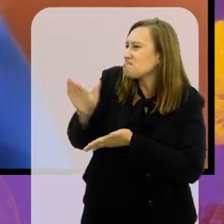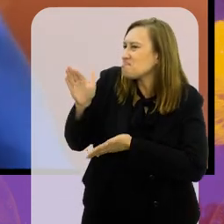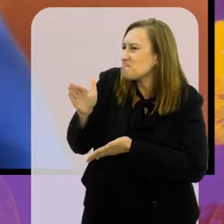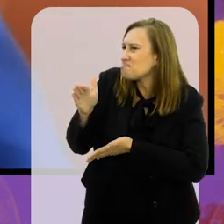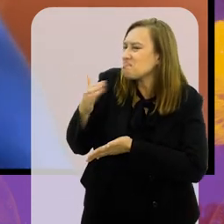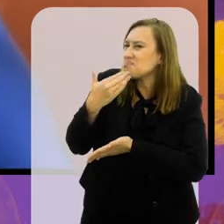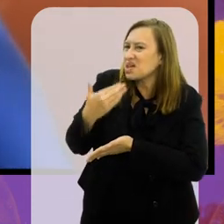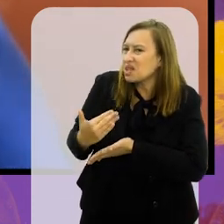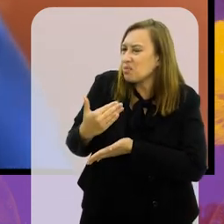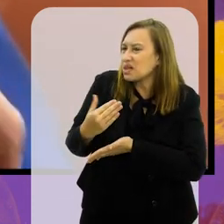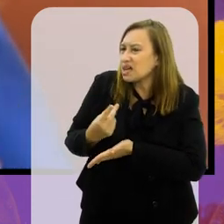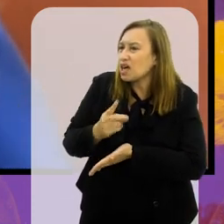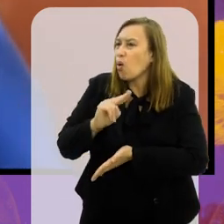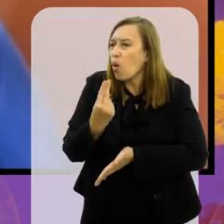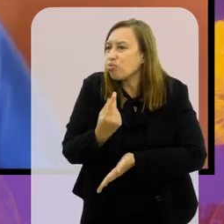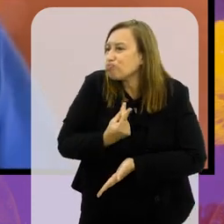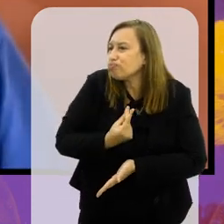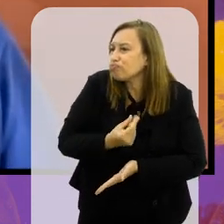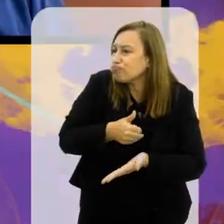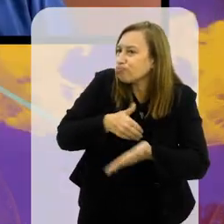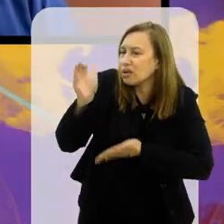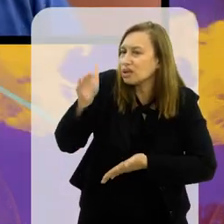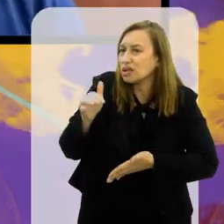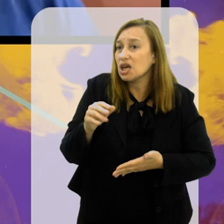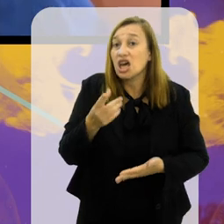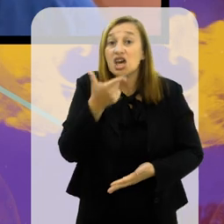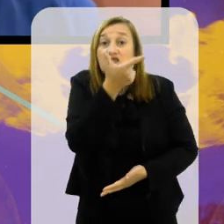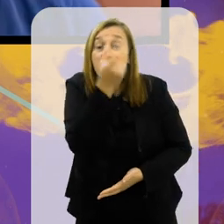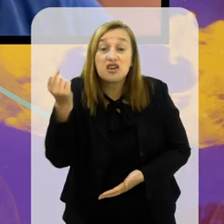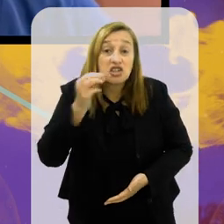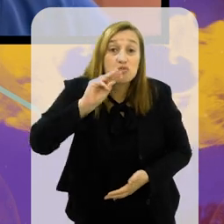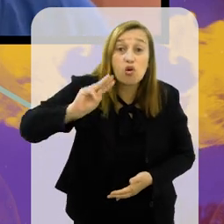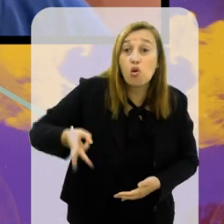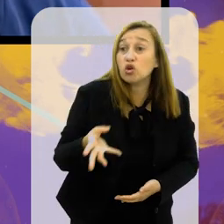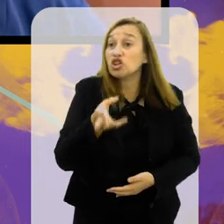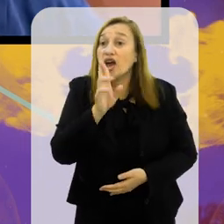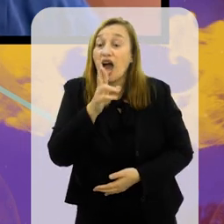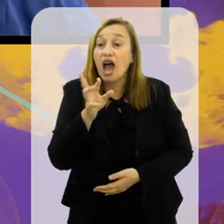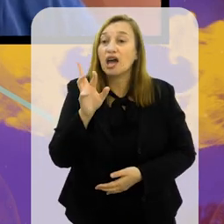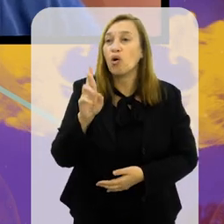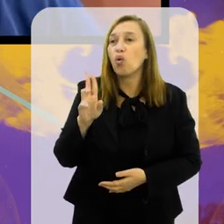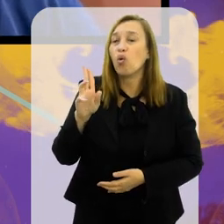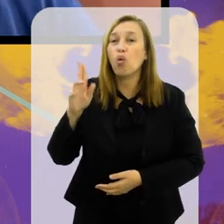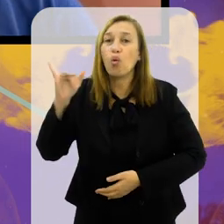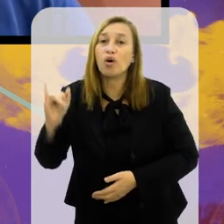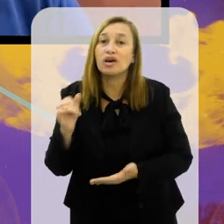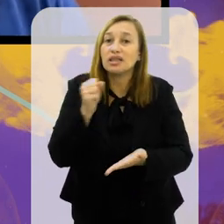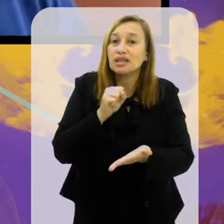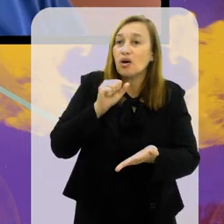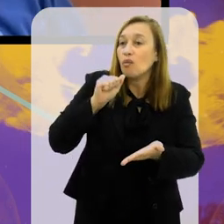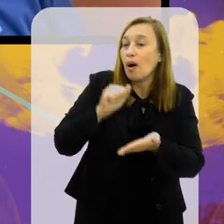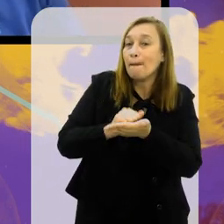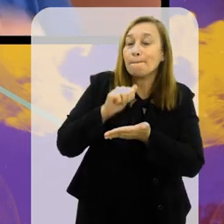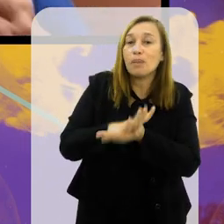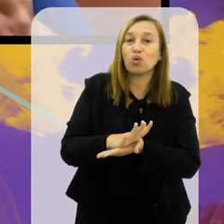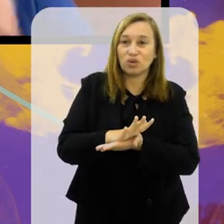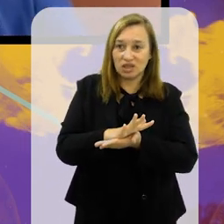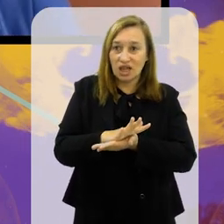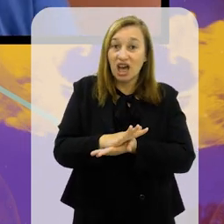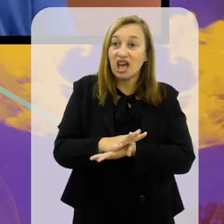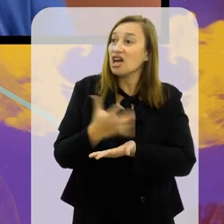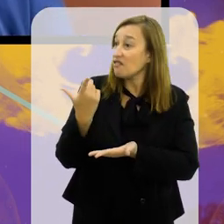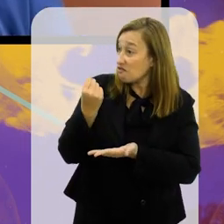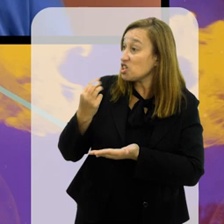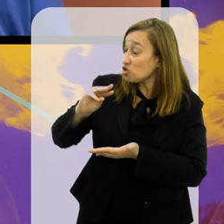ou pediu demissão? Qual a diferença? Não, 20 milhões de reais, Rui, porque tem uma